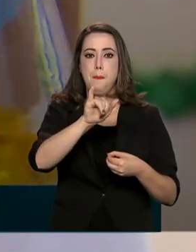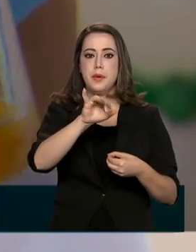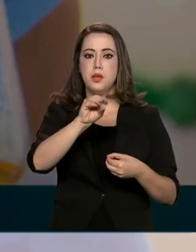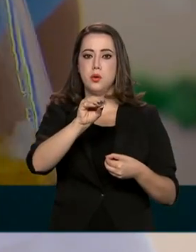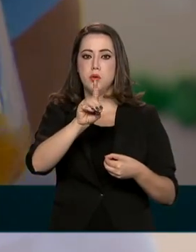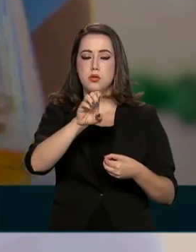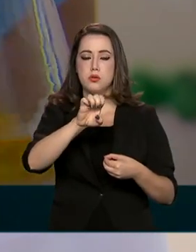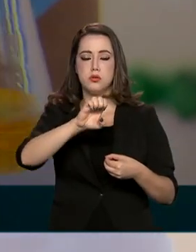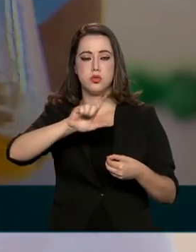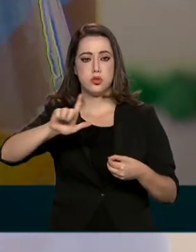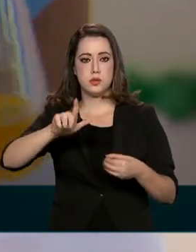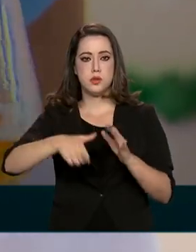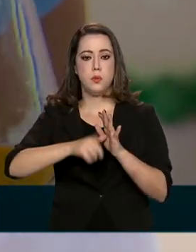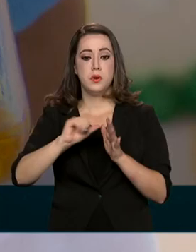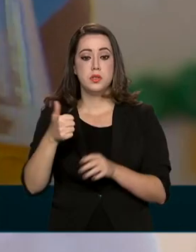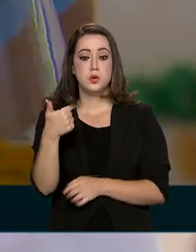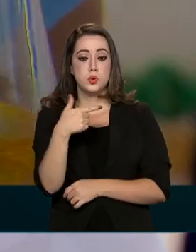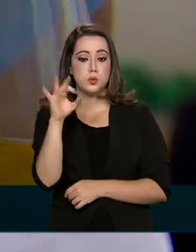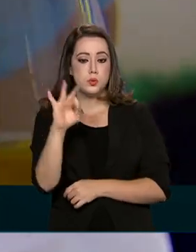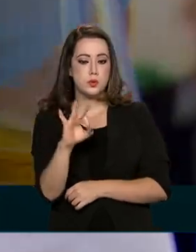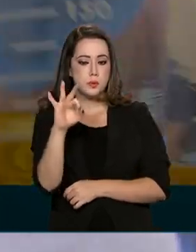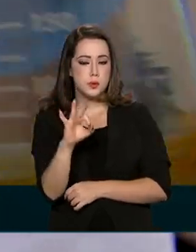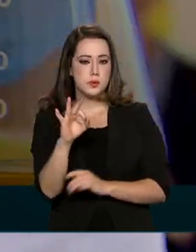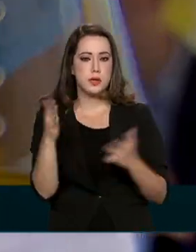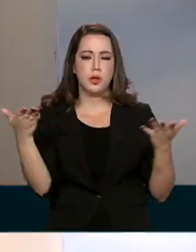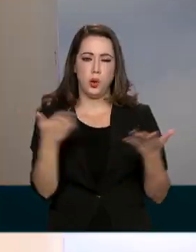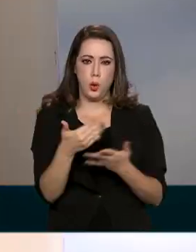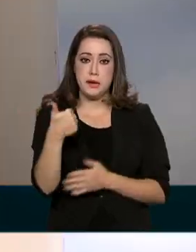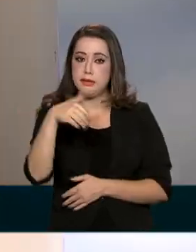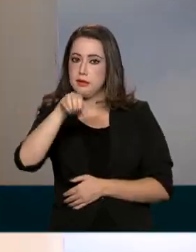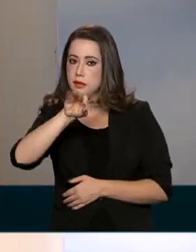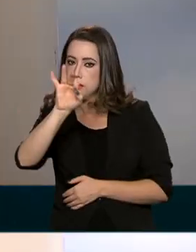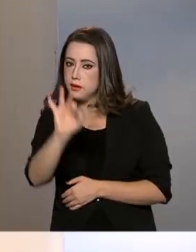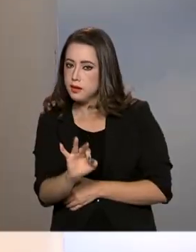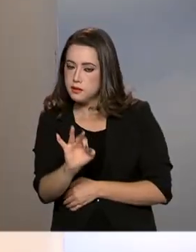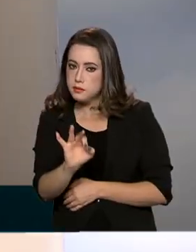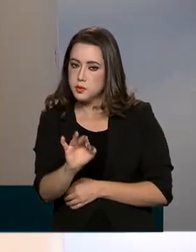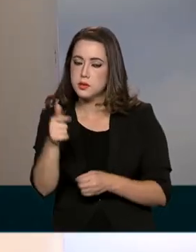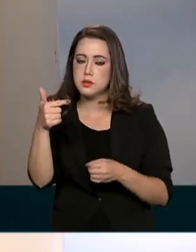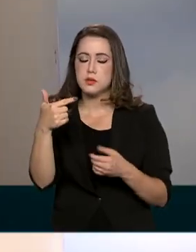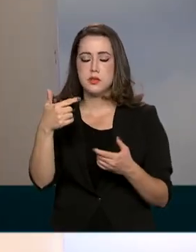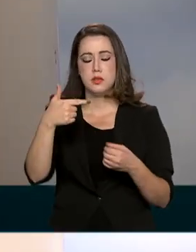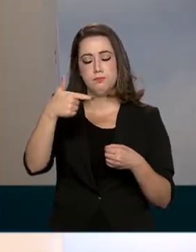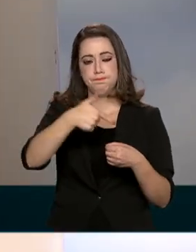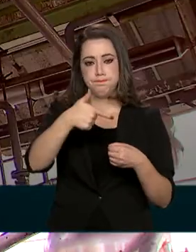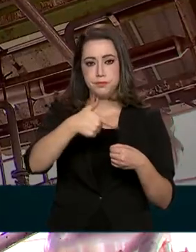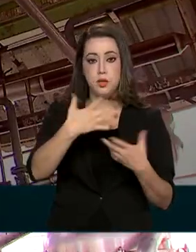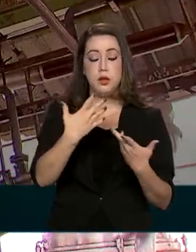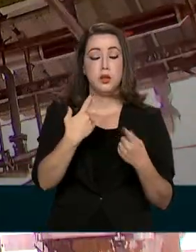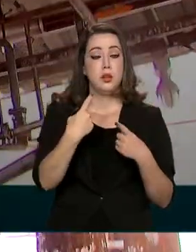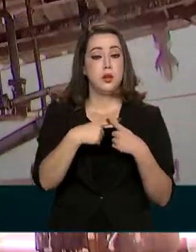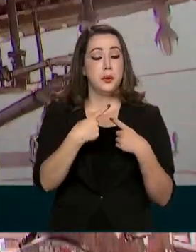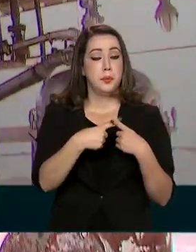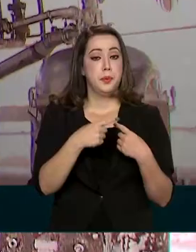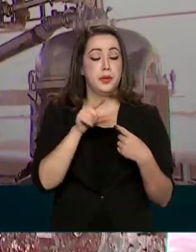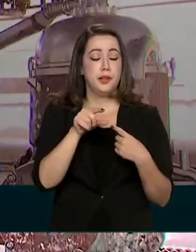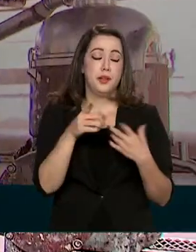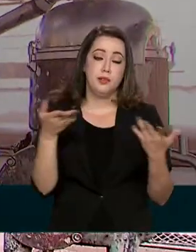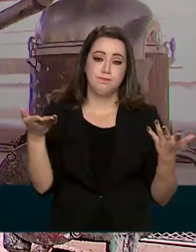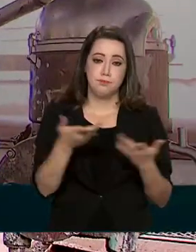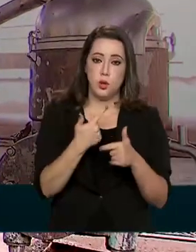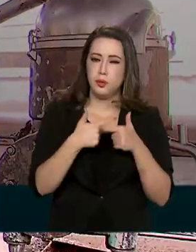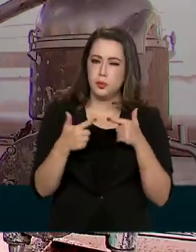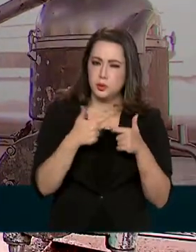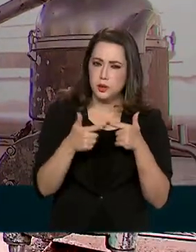deve cair de 12 para 10% por litro, segundo o ministro de Minas e Energia. A decisão é necessária